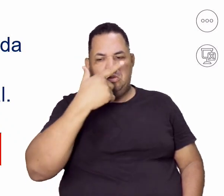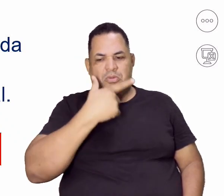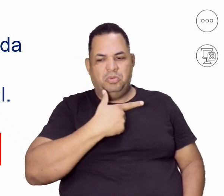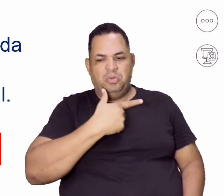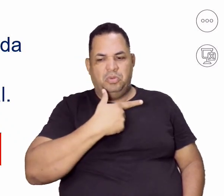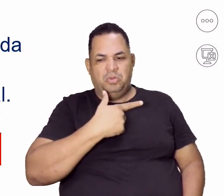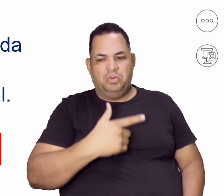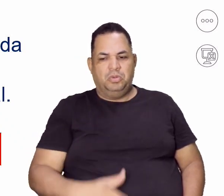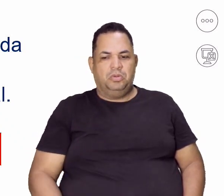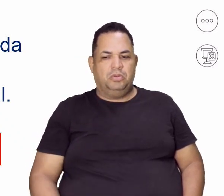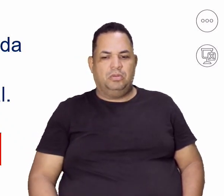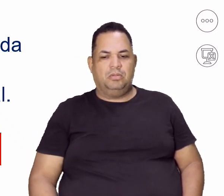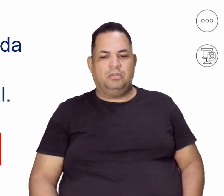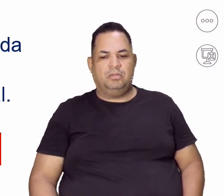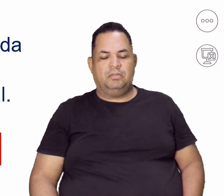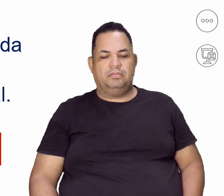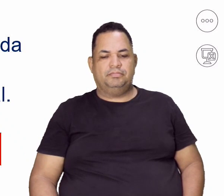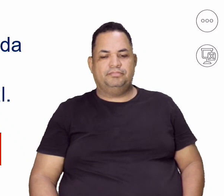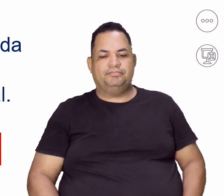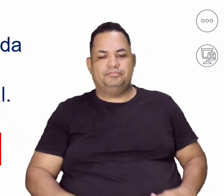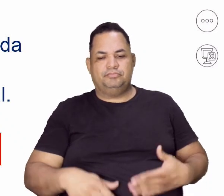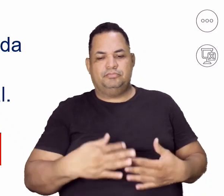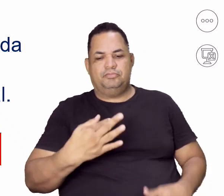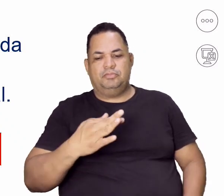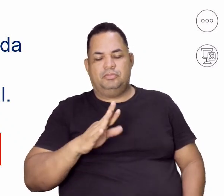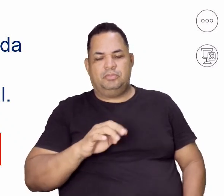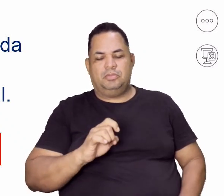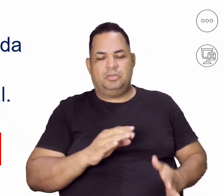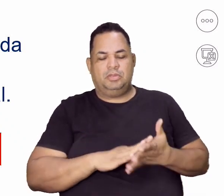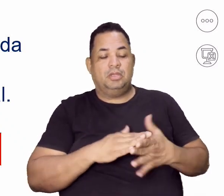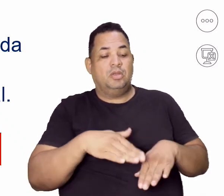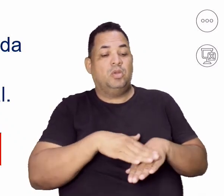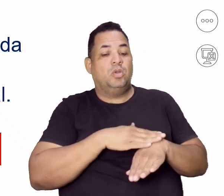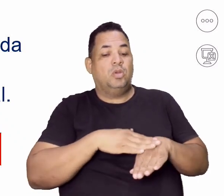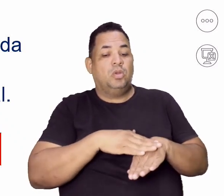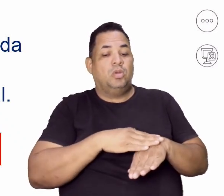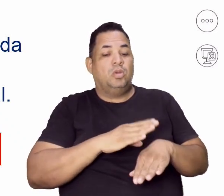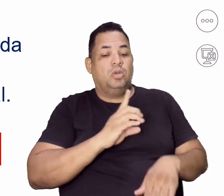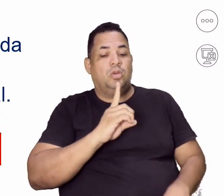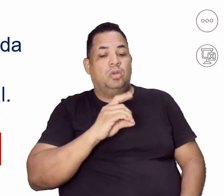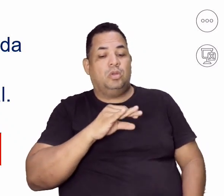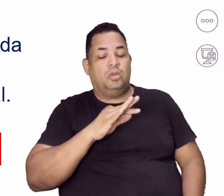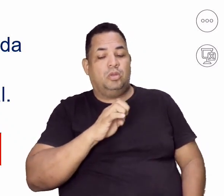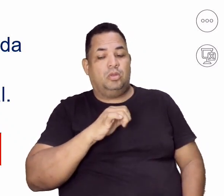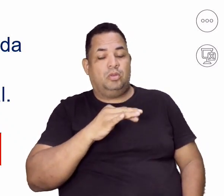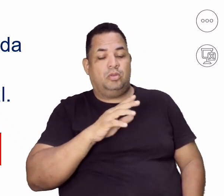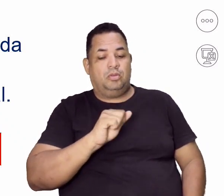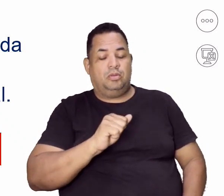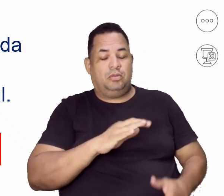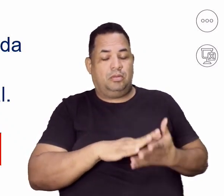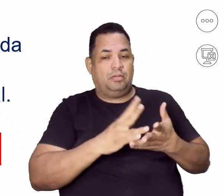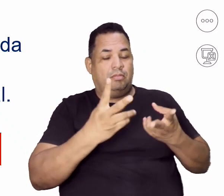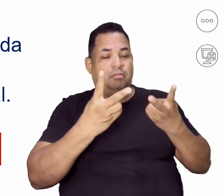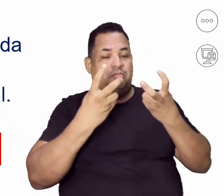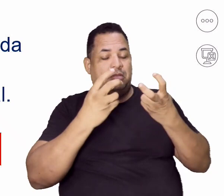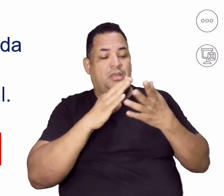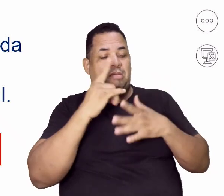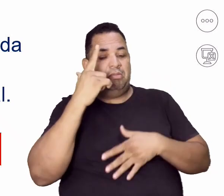quando eu falar de desmofia em algum sentido, em alguma conversa, você já vai saber que é essa percepção do que é feio.